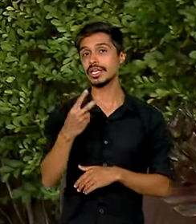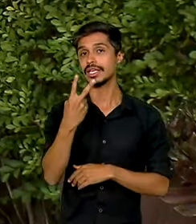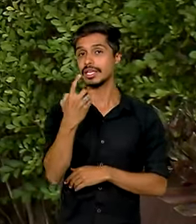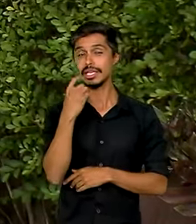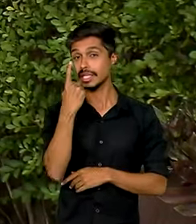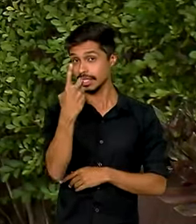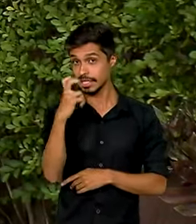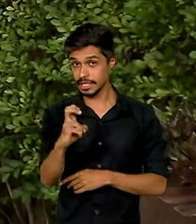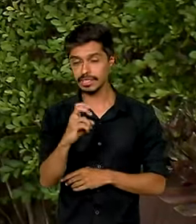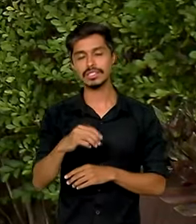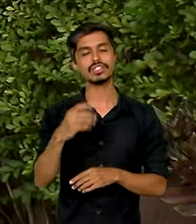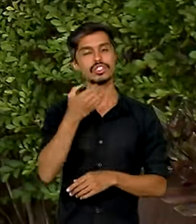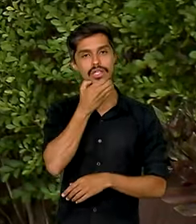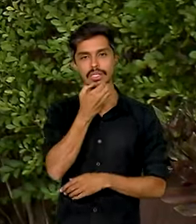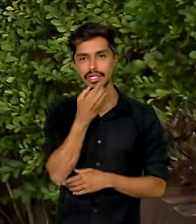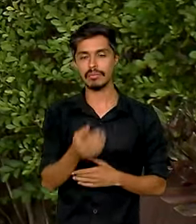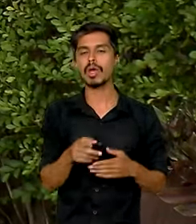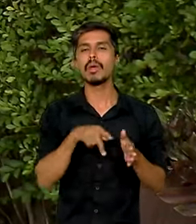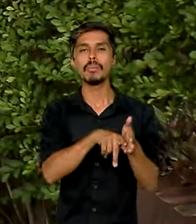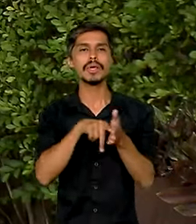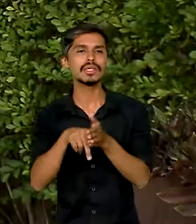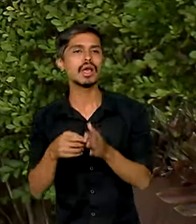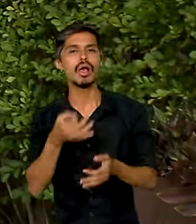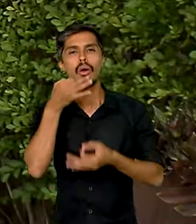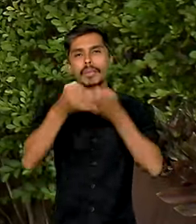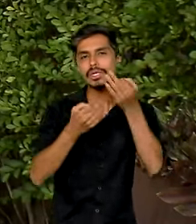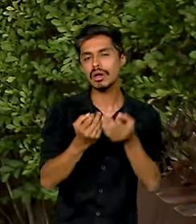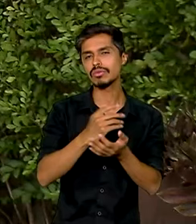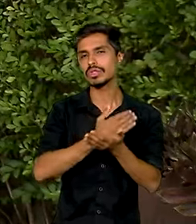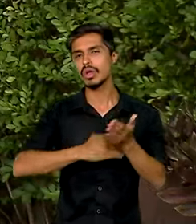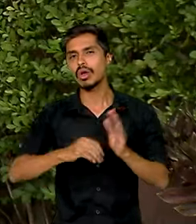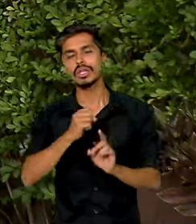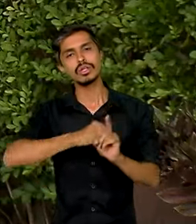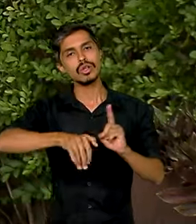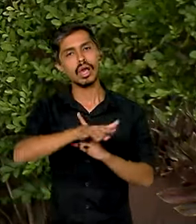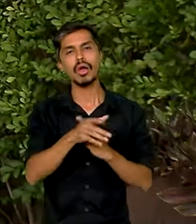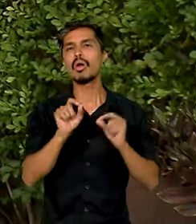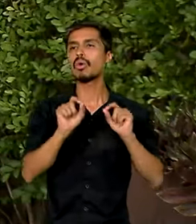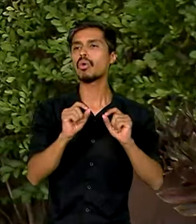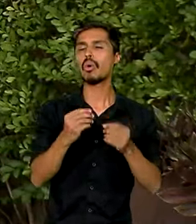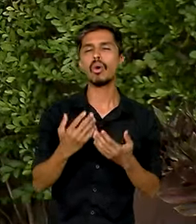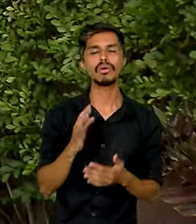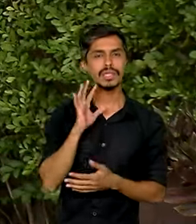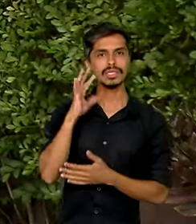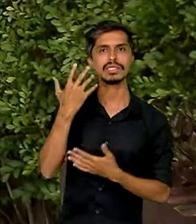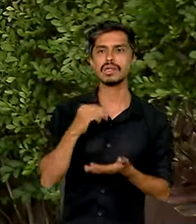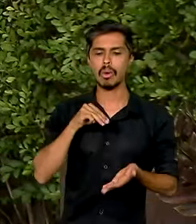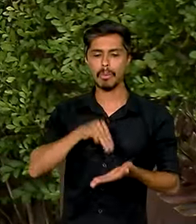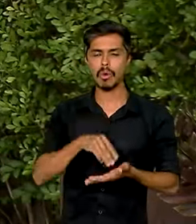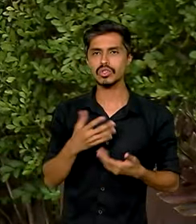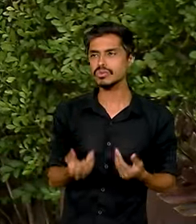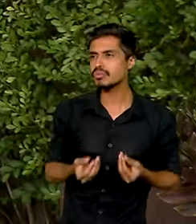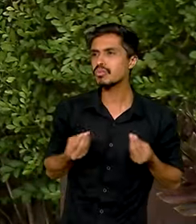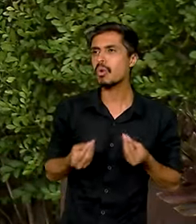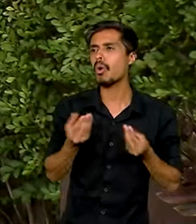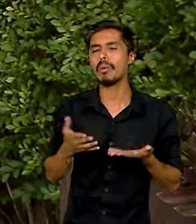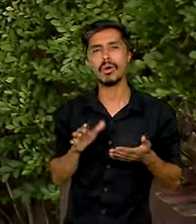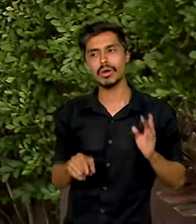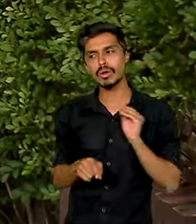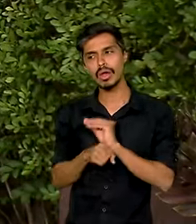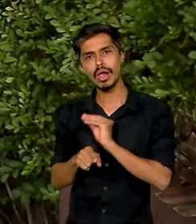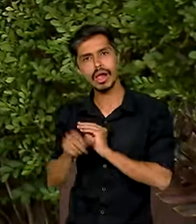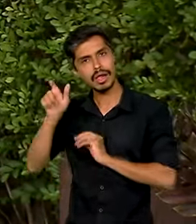pública para ouvir a população sobre quais medidas devem ser adotadas para garantir o direito ao cuidado